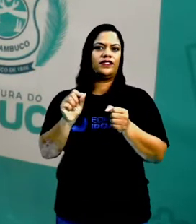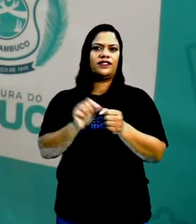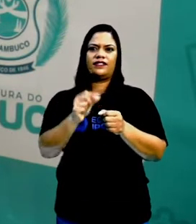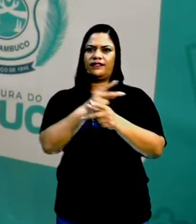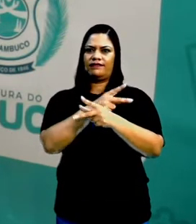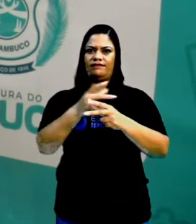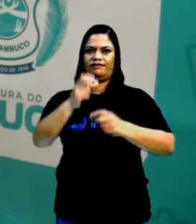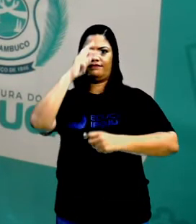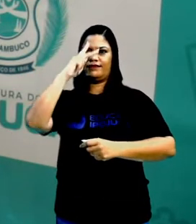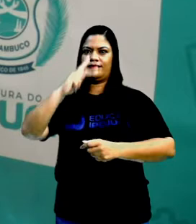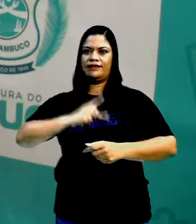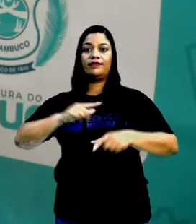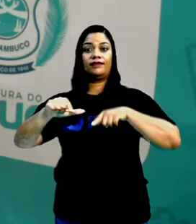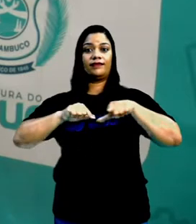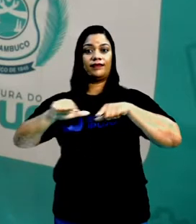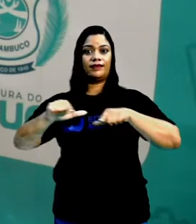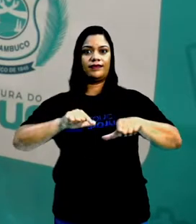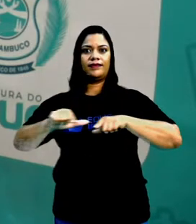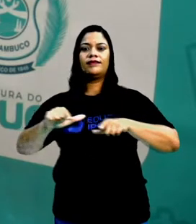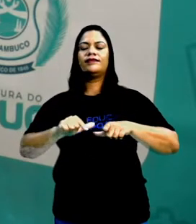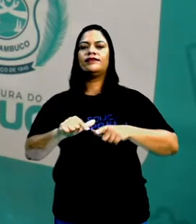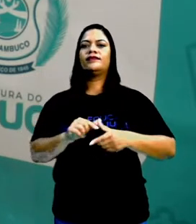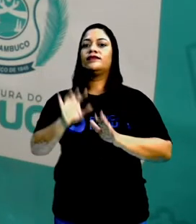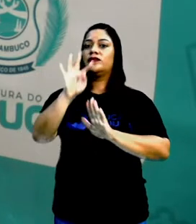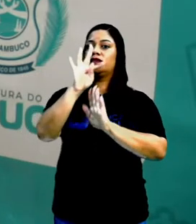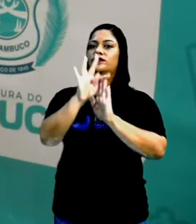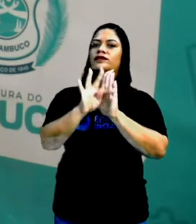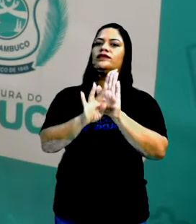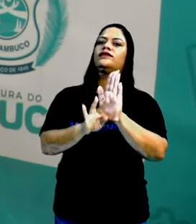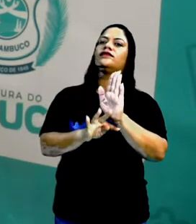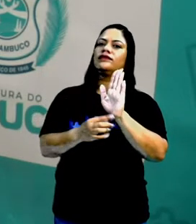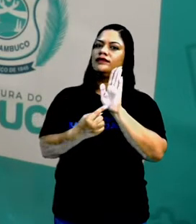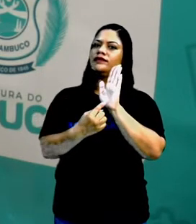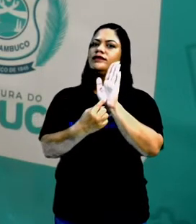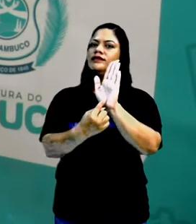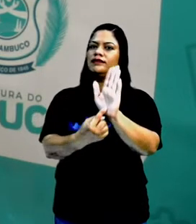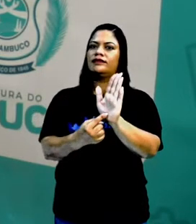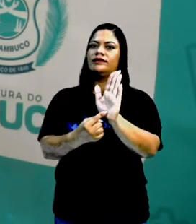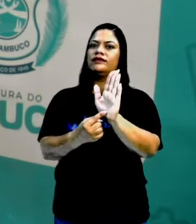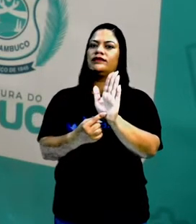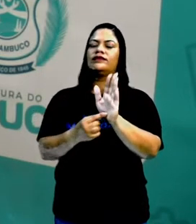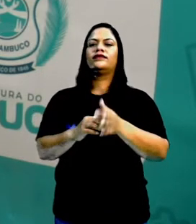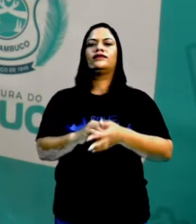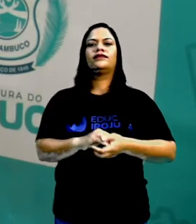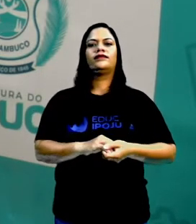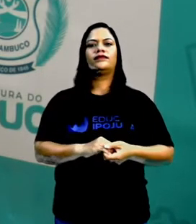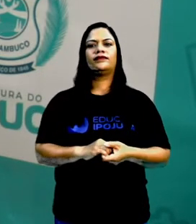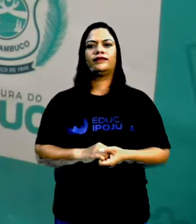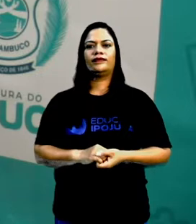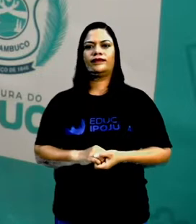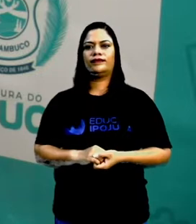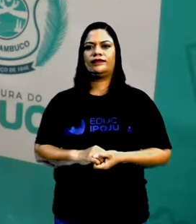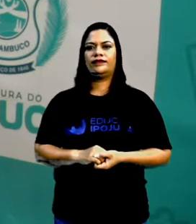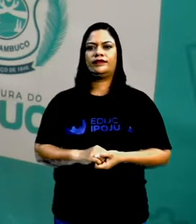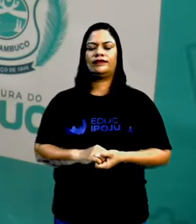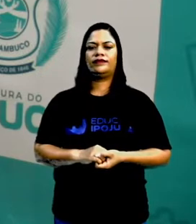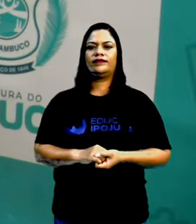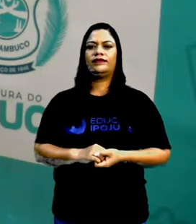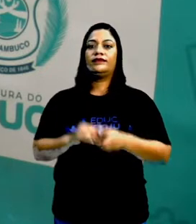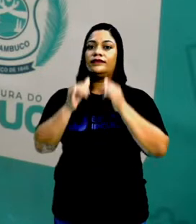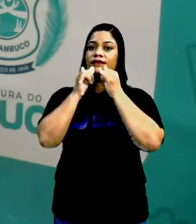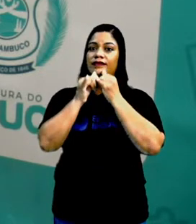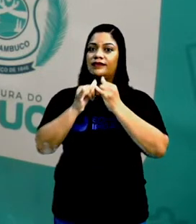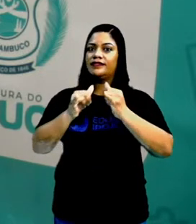ferramentas Criar as coisas O texto traz aí na ilustração Uma informação